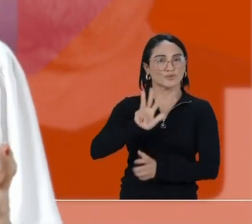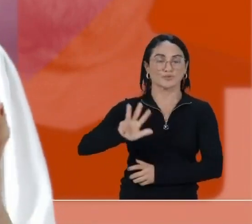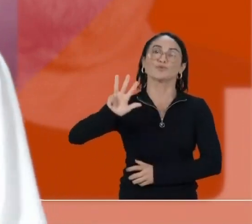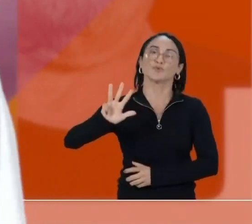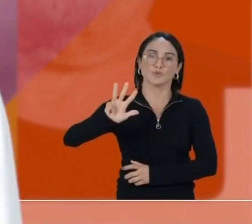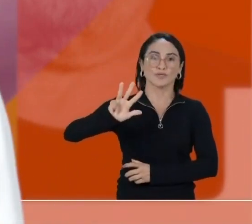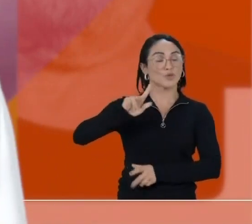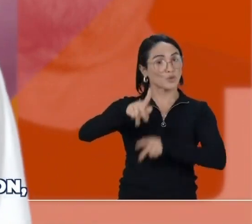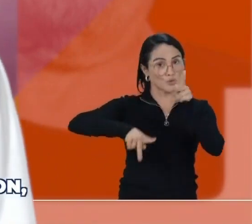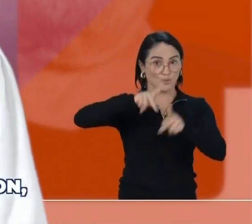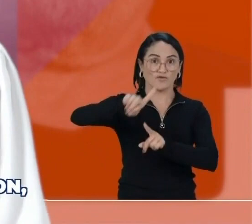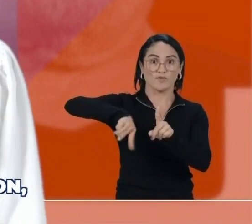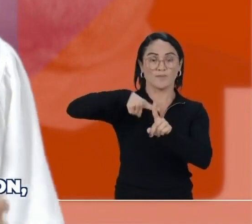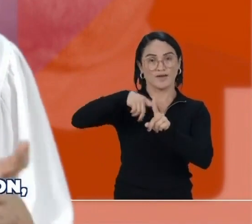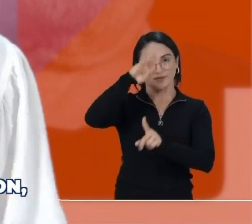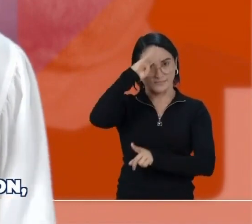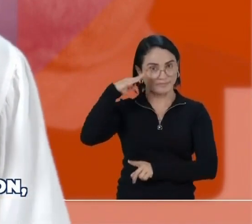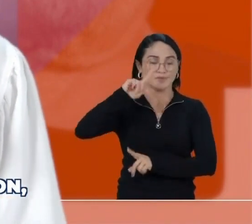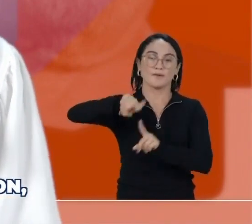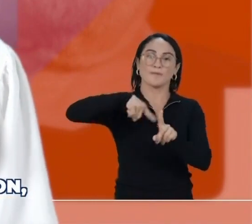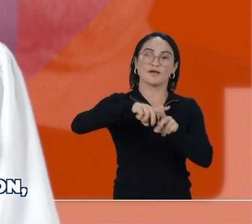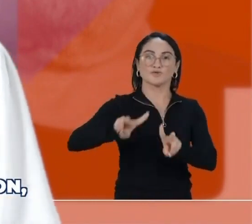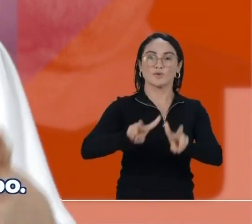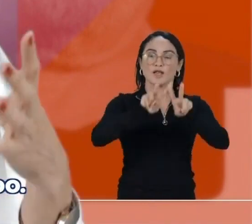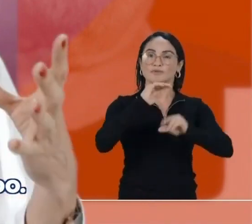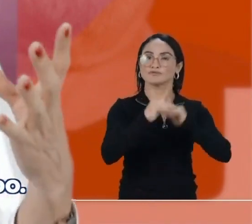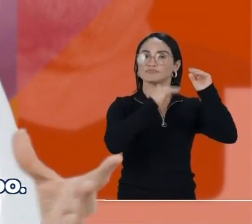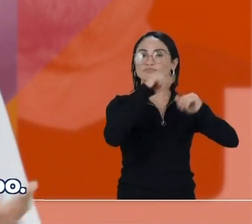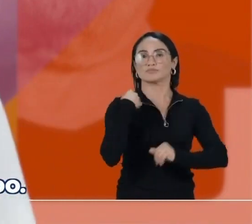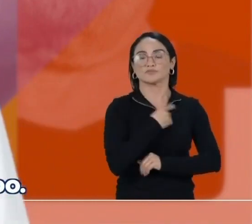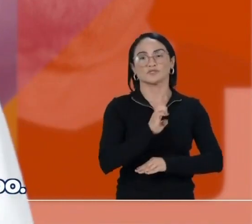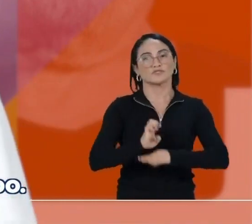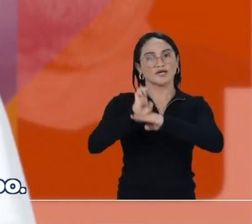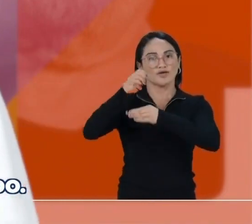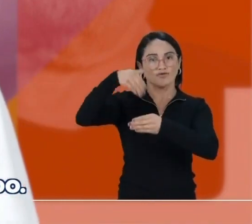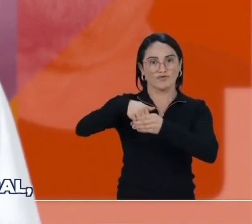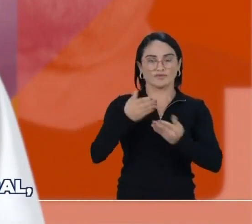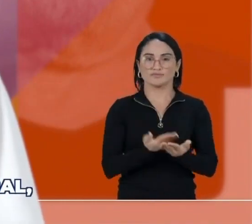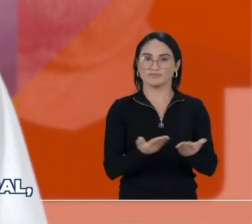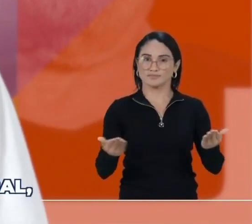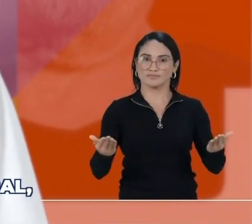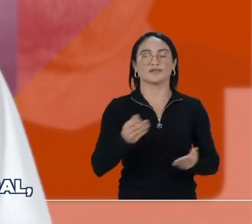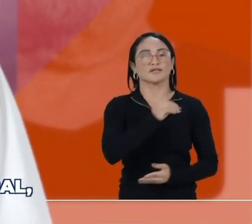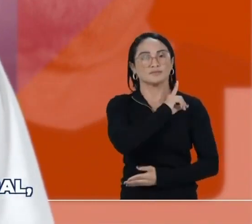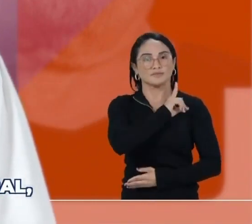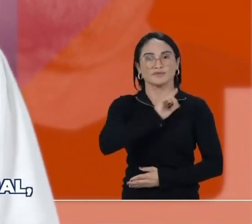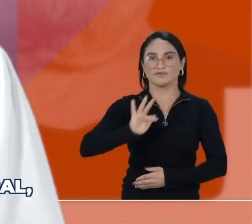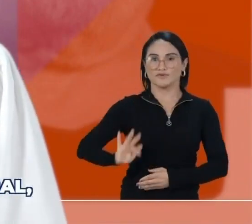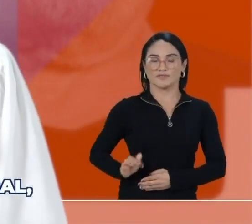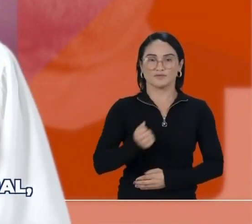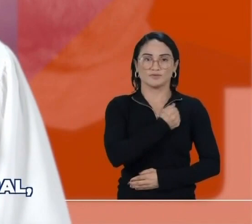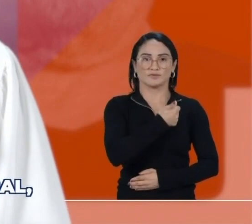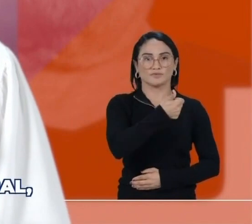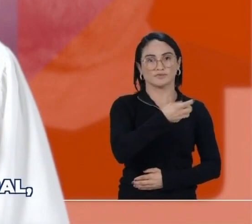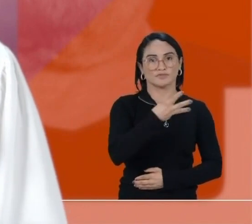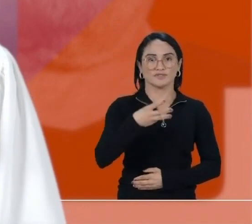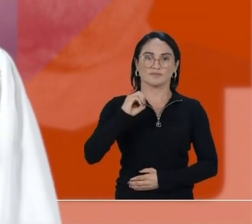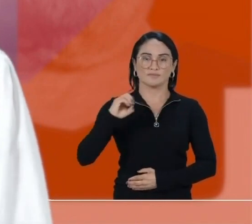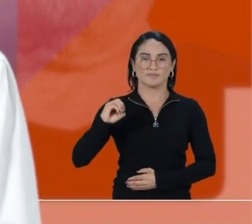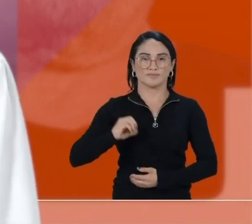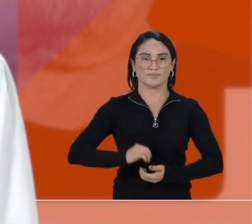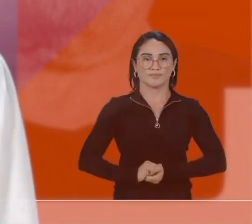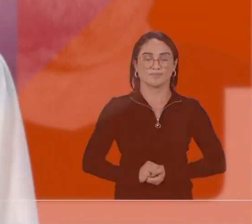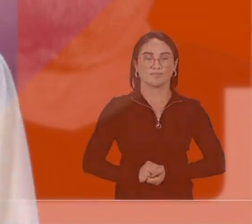Eu sou do time do Lula, do povo com o Rafael e o Elito, para desenvolver o nosso estado. Vote Xanduneri, deputada federal,